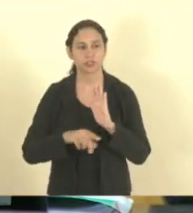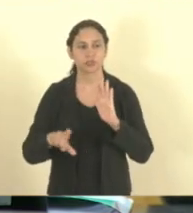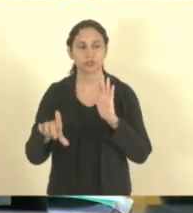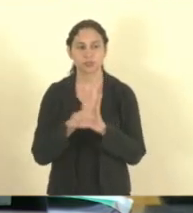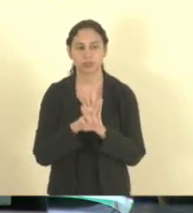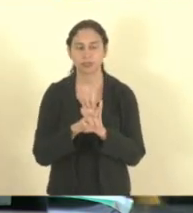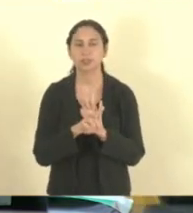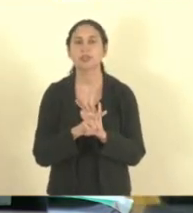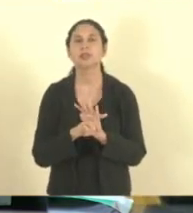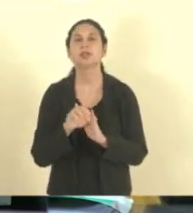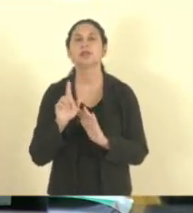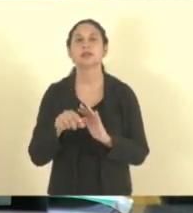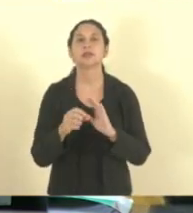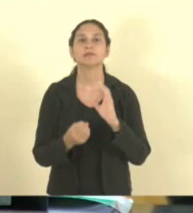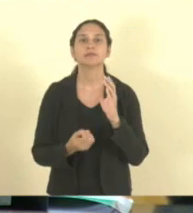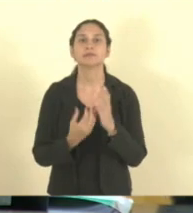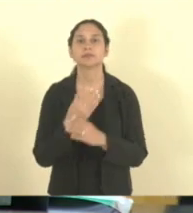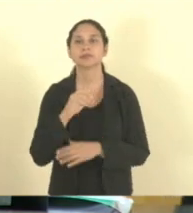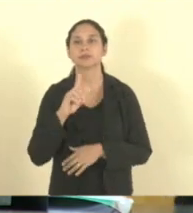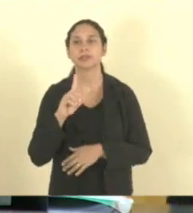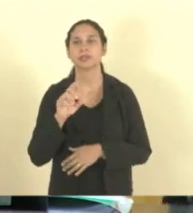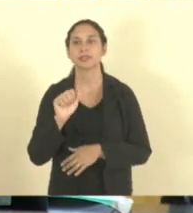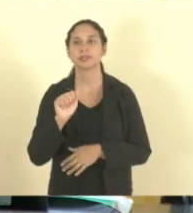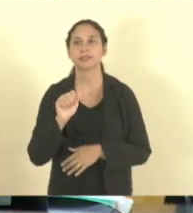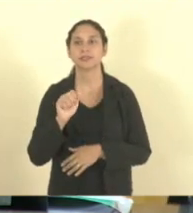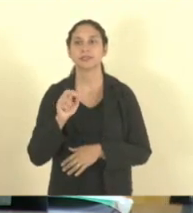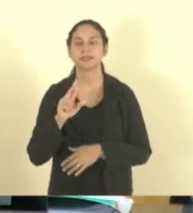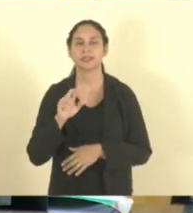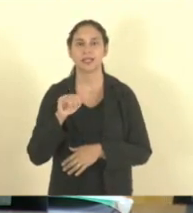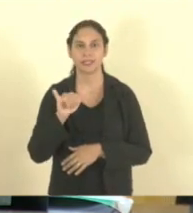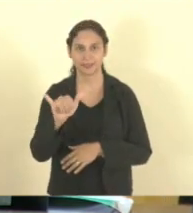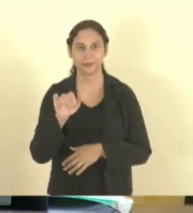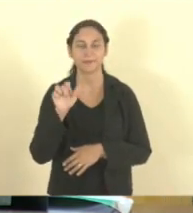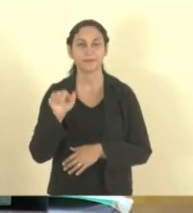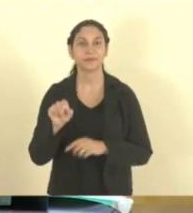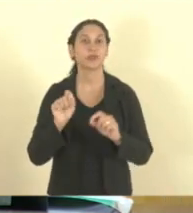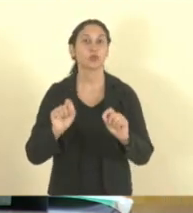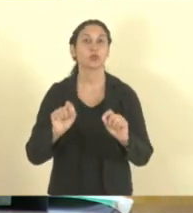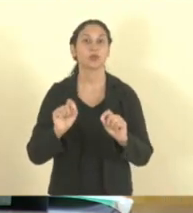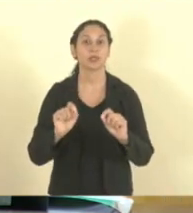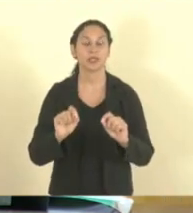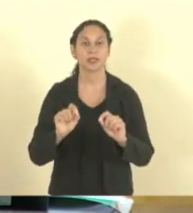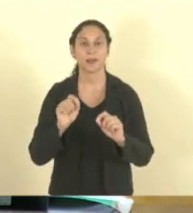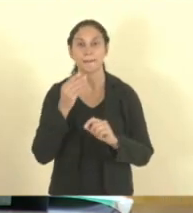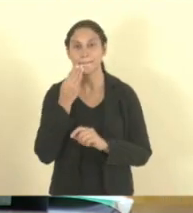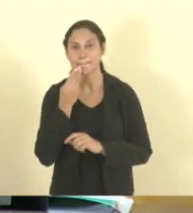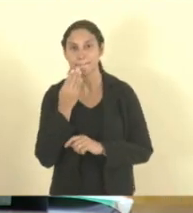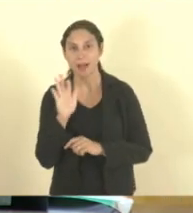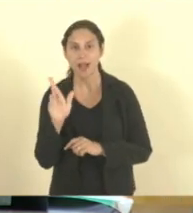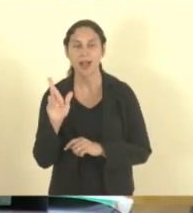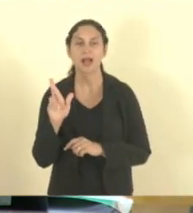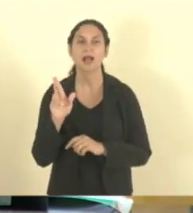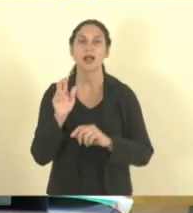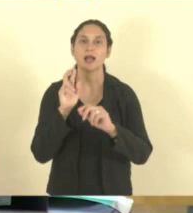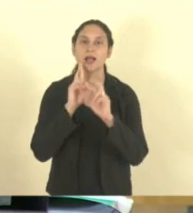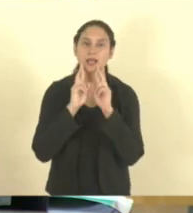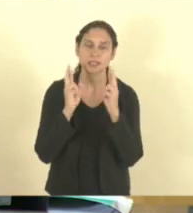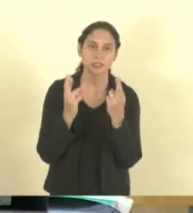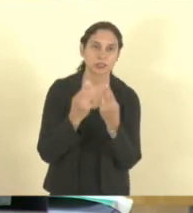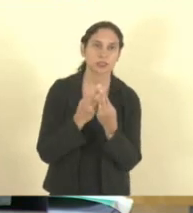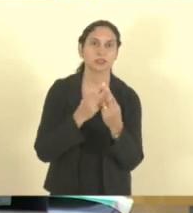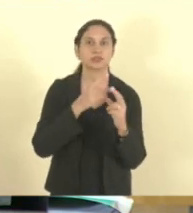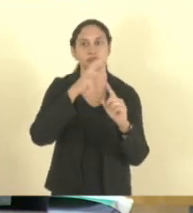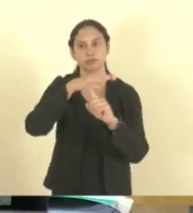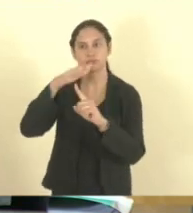Dari Pagung, Relatoria do Deputado Lucas Caramussa. Fica vedada no âmbito do Estado Espírito Santo que os bares, restaurantes e barracas de